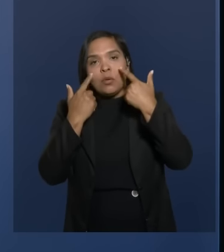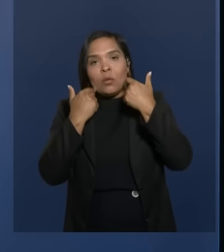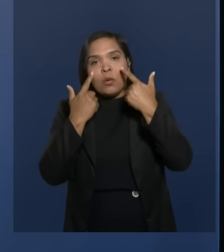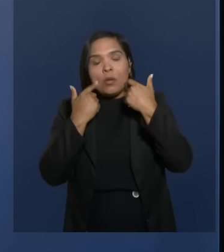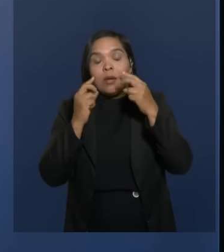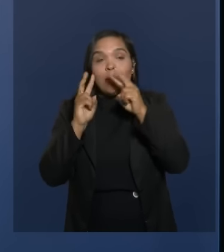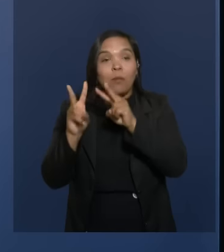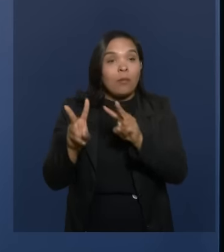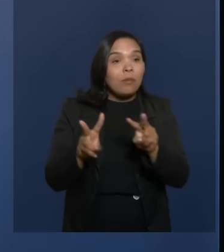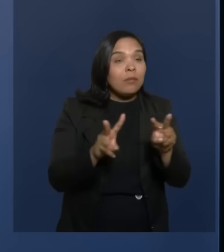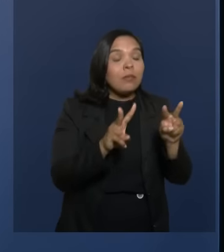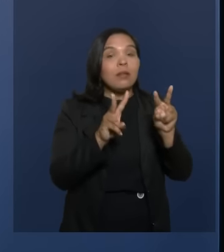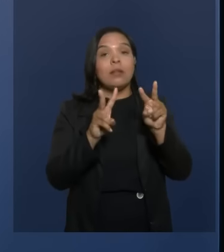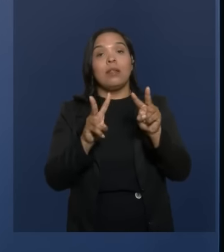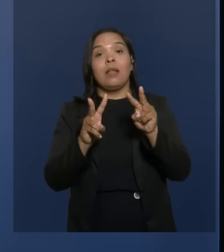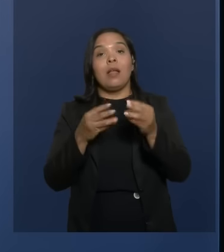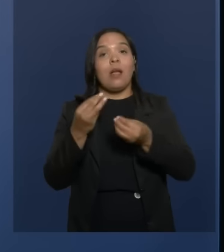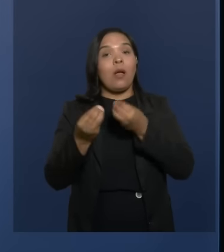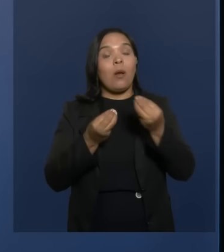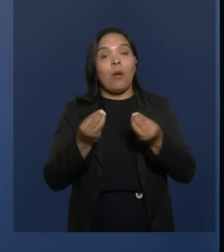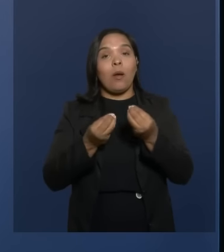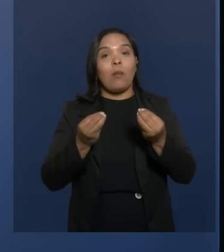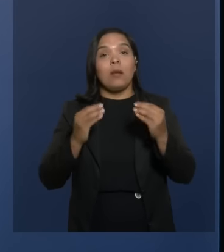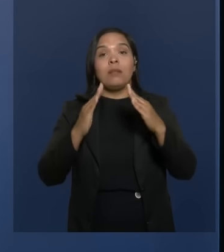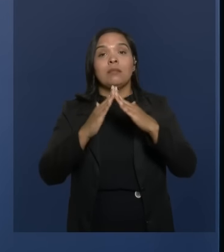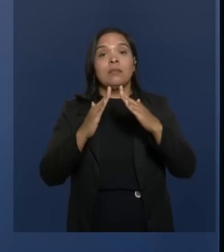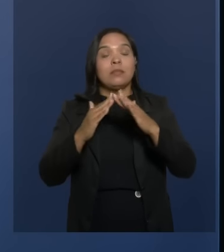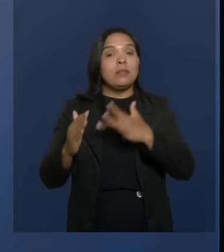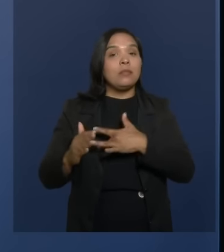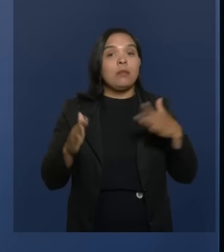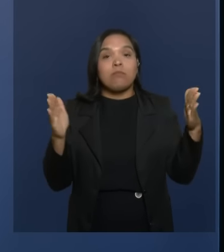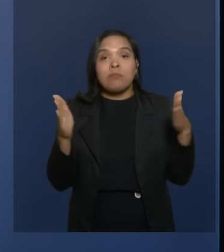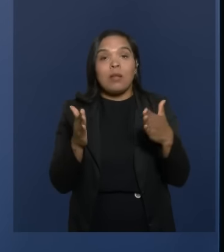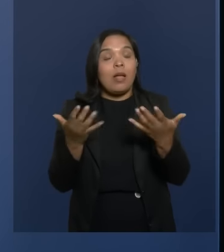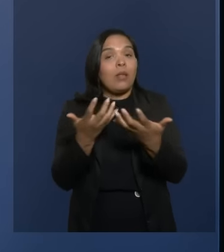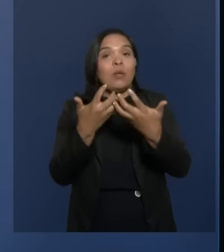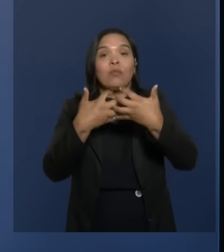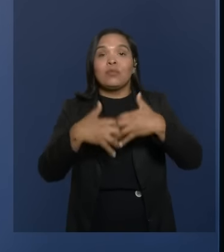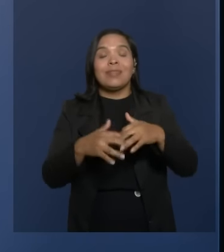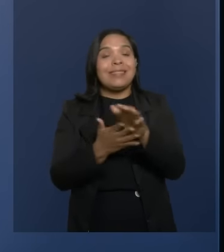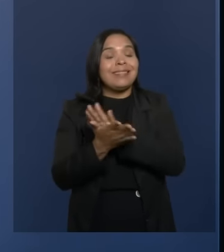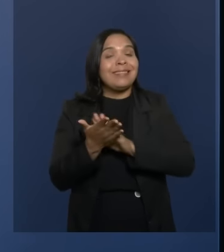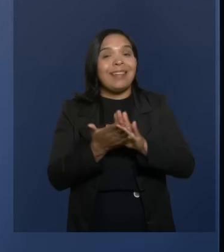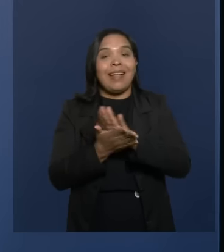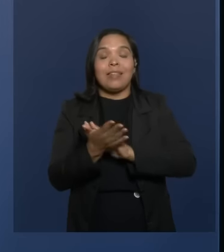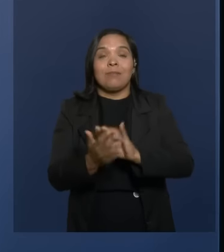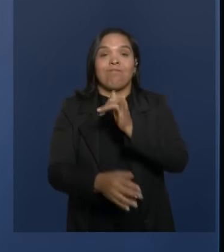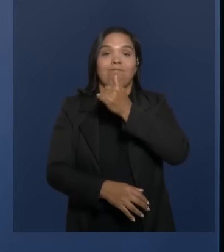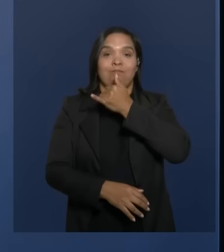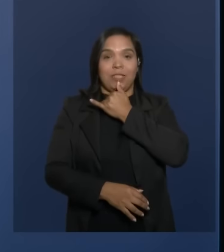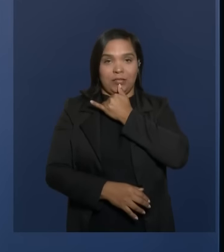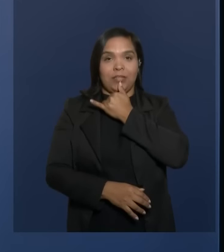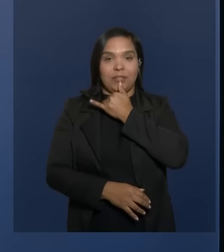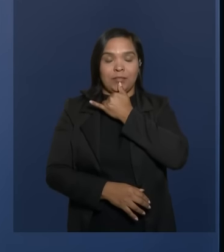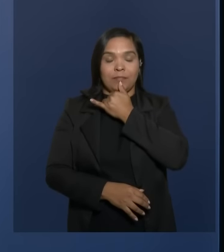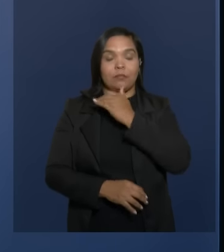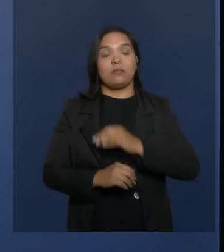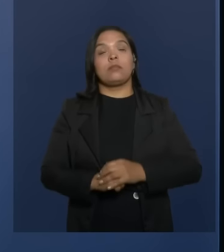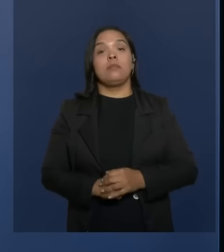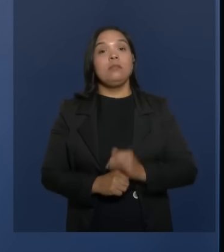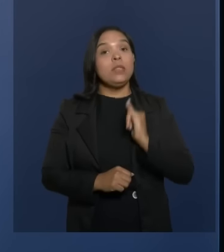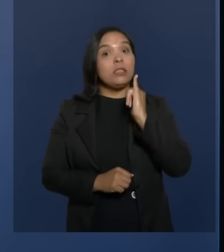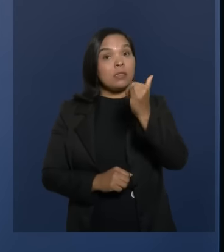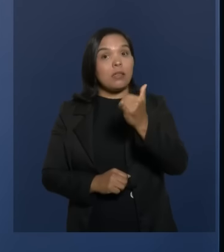as instalações do posto não funcionam, não funcionam. É uma tristeza. E dizer que sim, que a